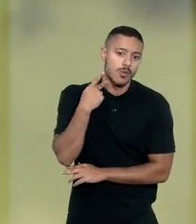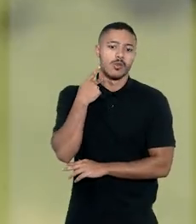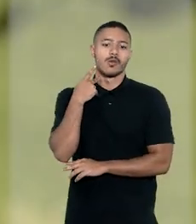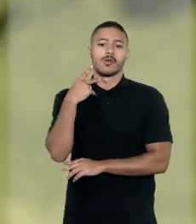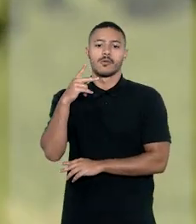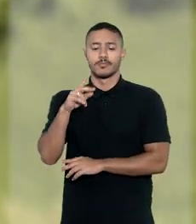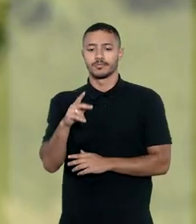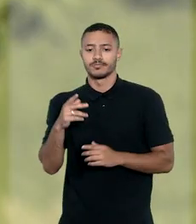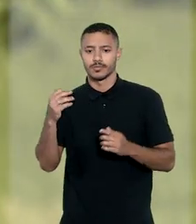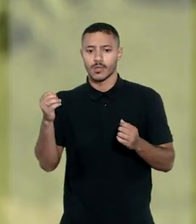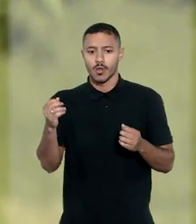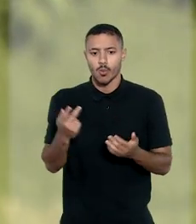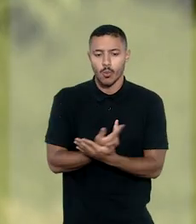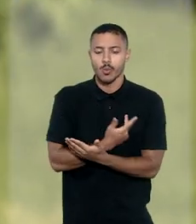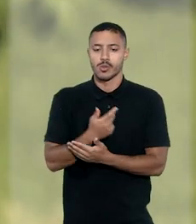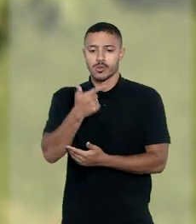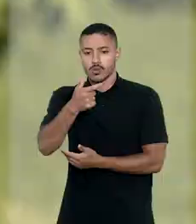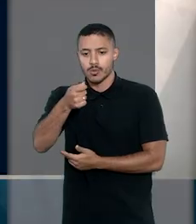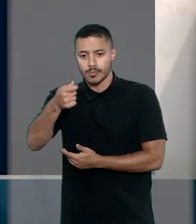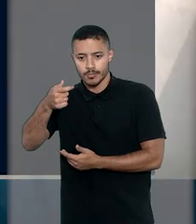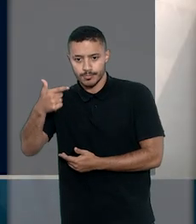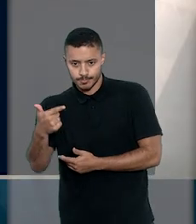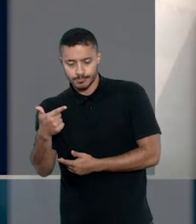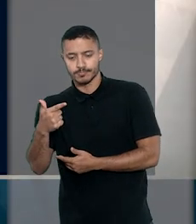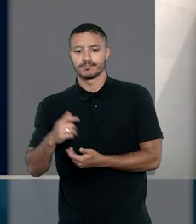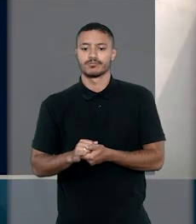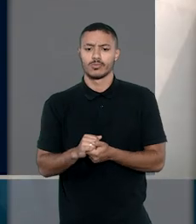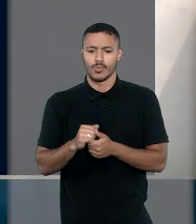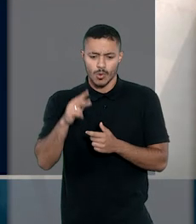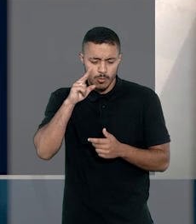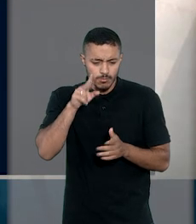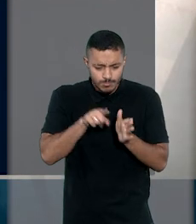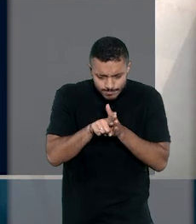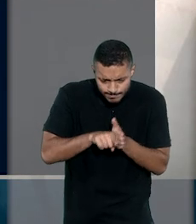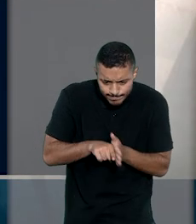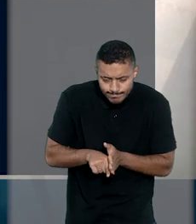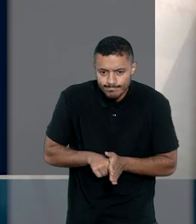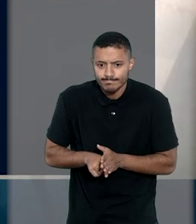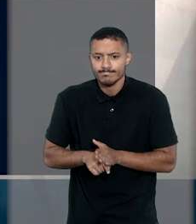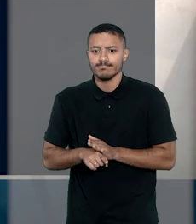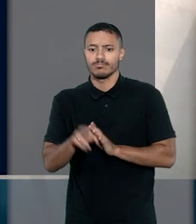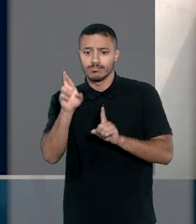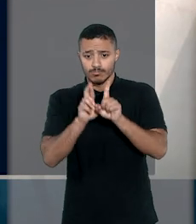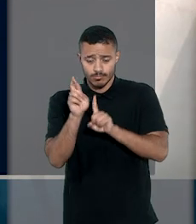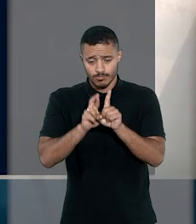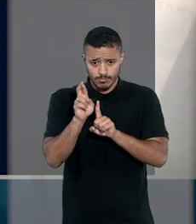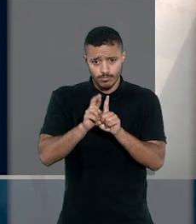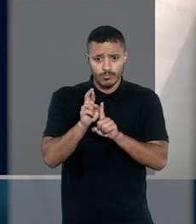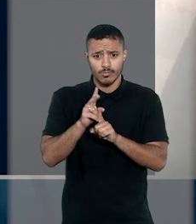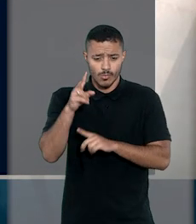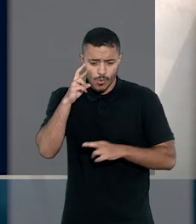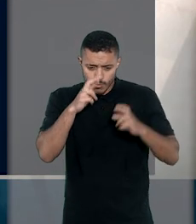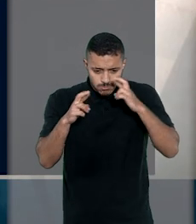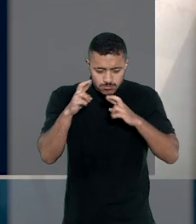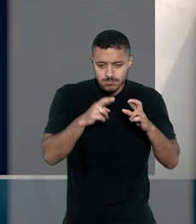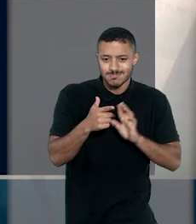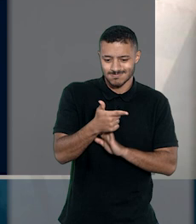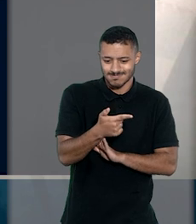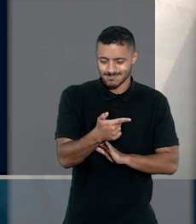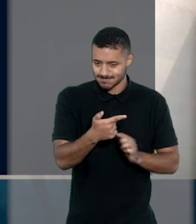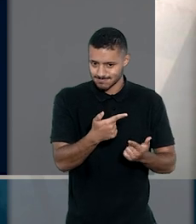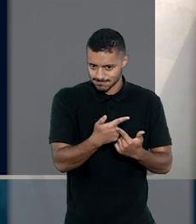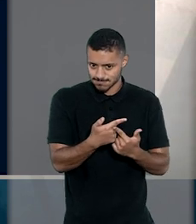Lins do Rego, ocorrida em 2002. Ao analisar o recurso especial, o relator, ministro Sebastião Rey Jr.,